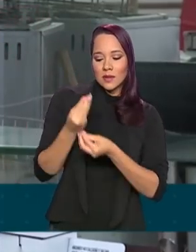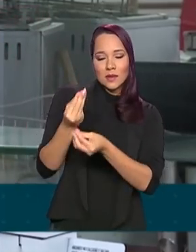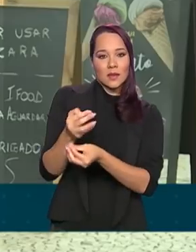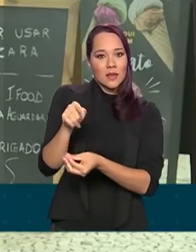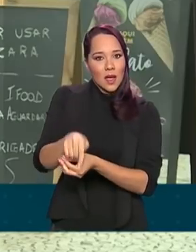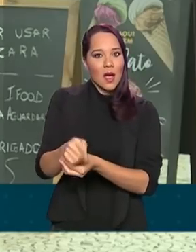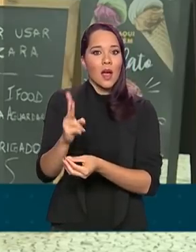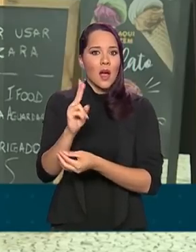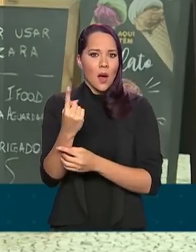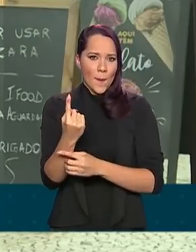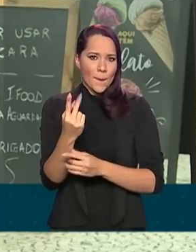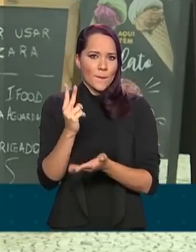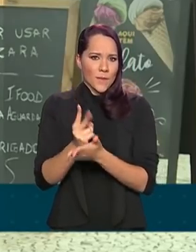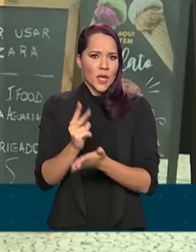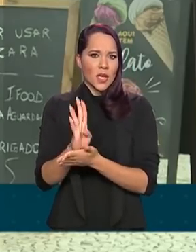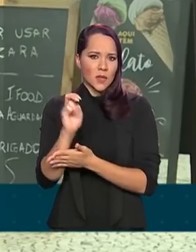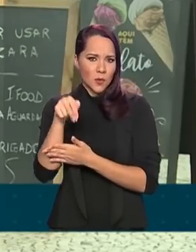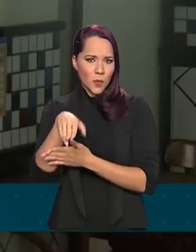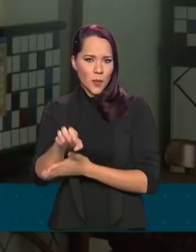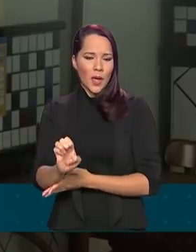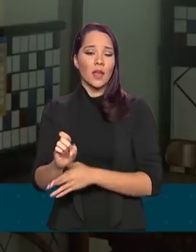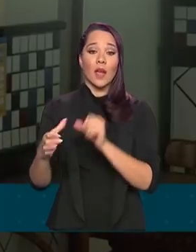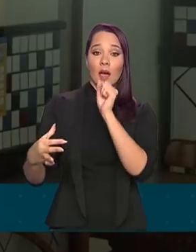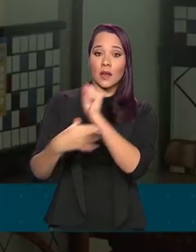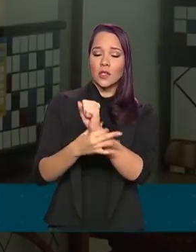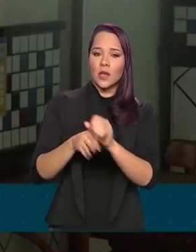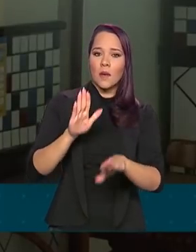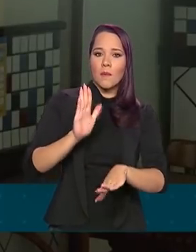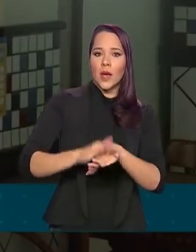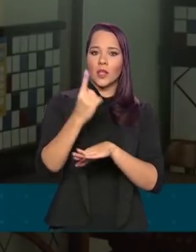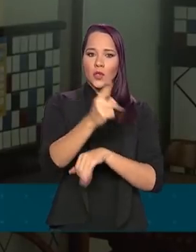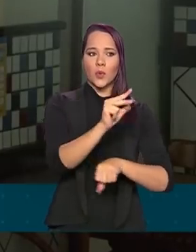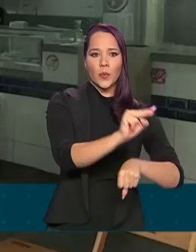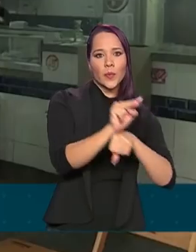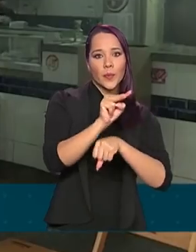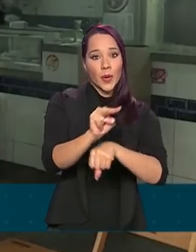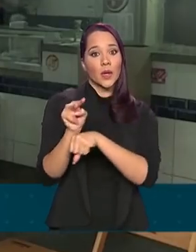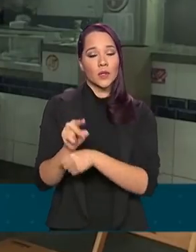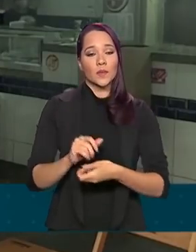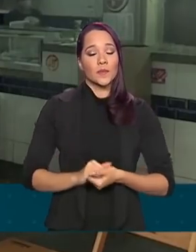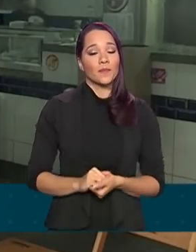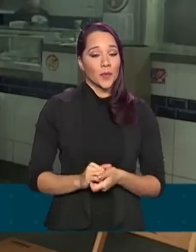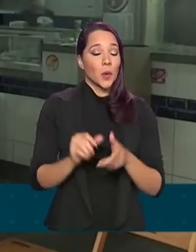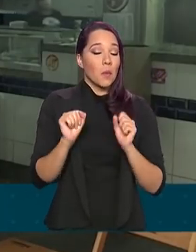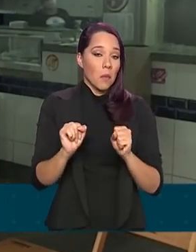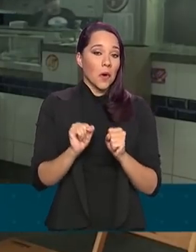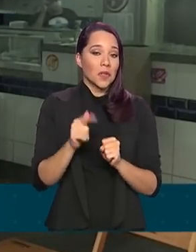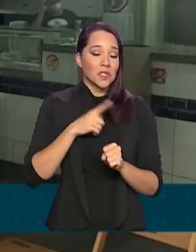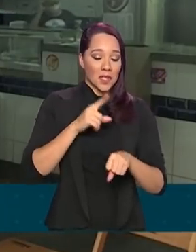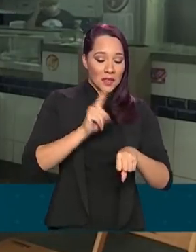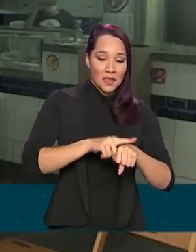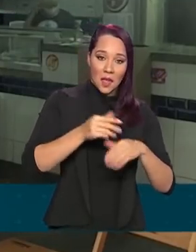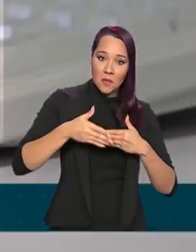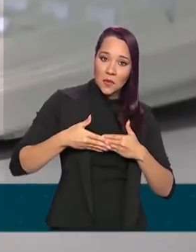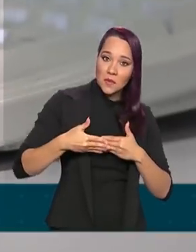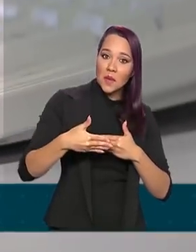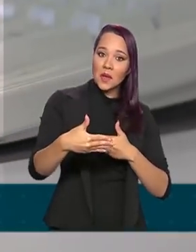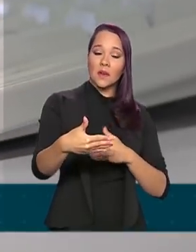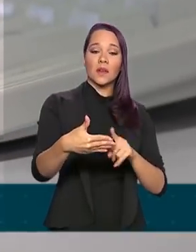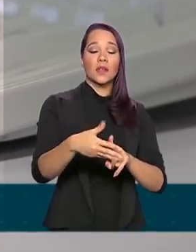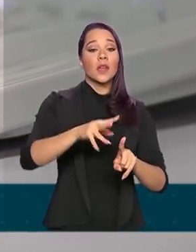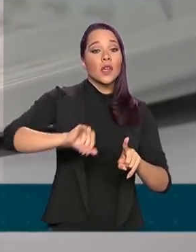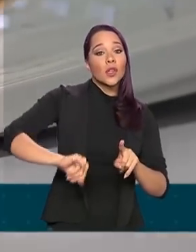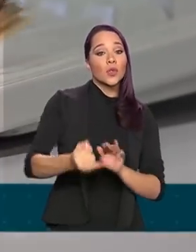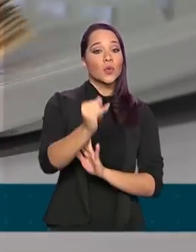mesmo bem como garantia em mais de uma operação de crédito, o que pode gerar prazos maiores e